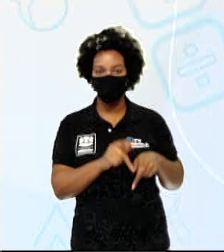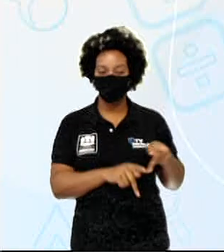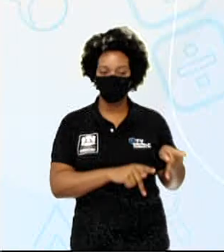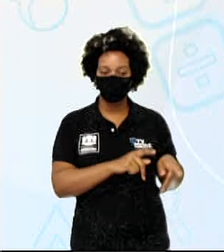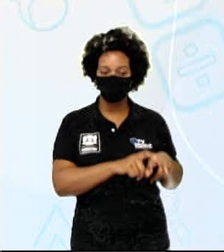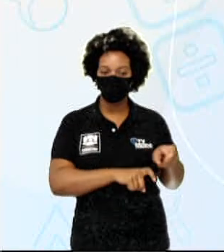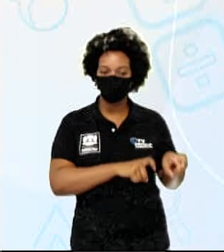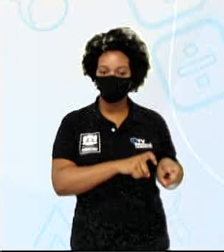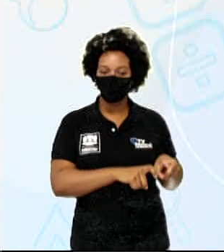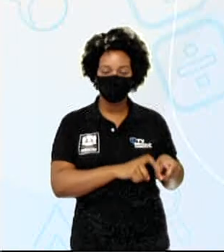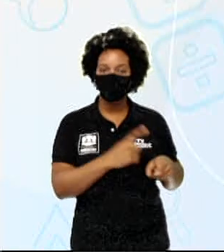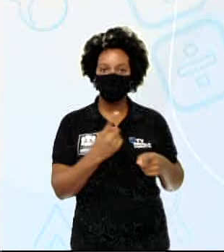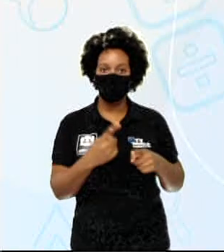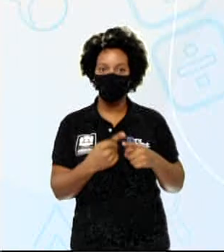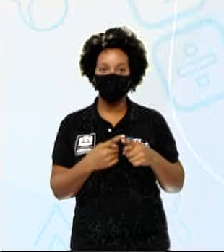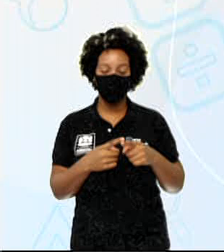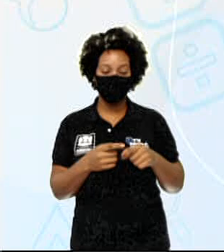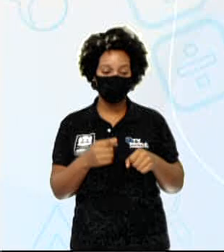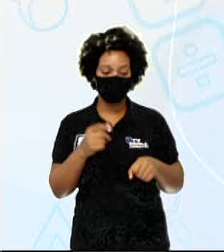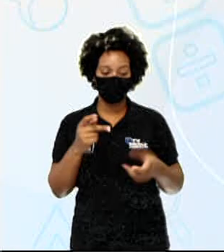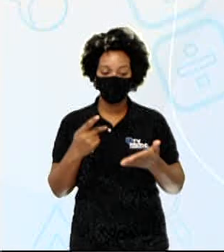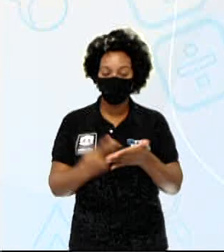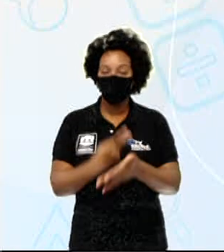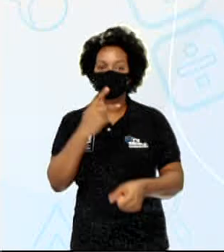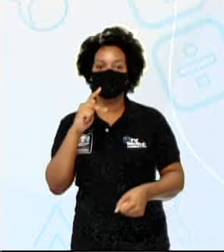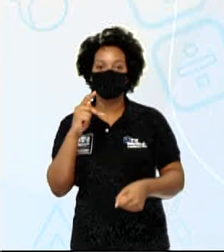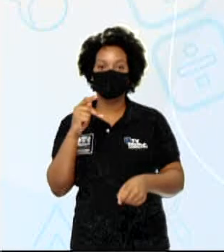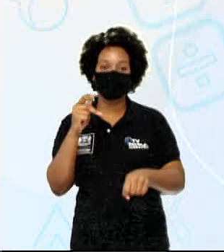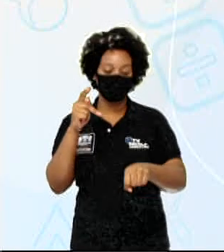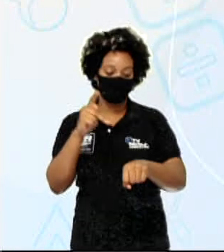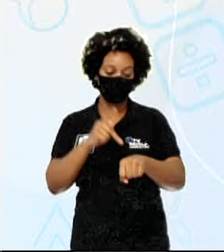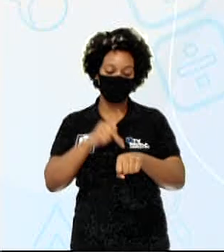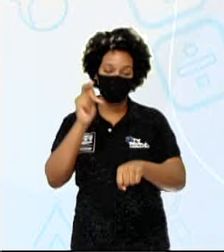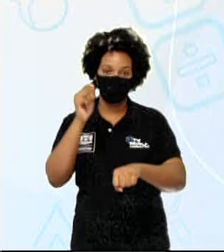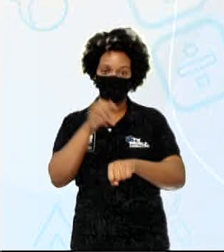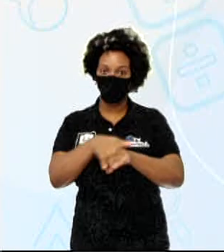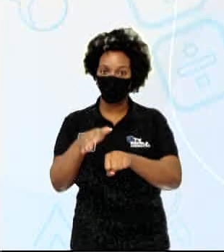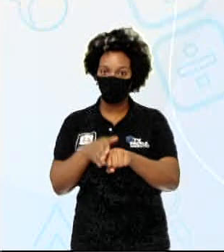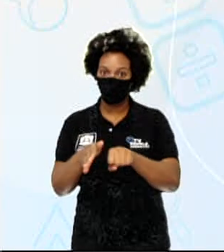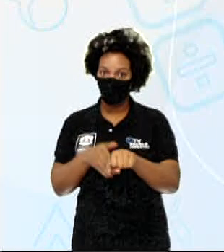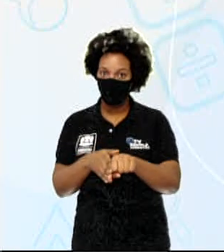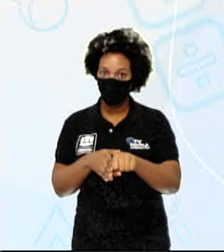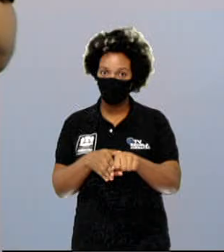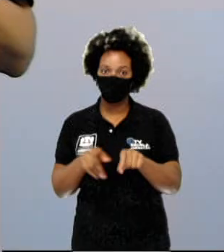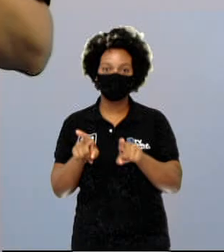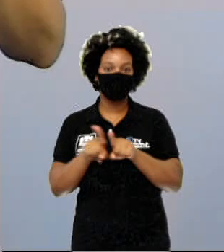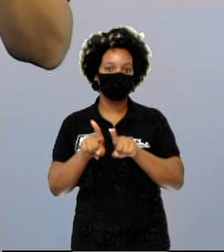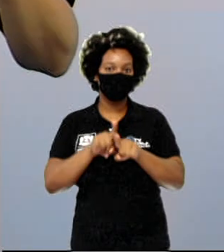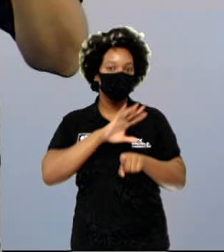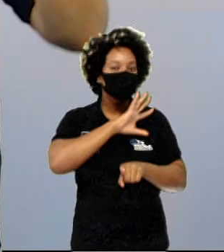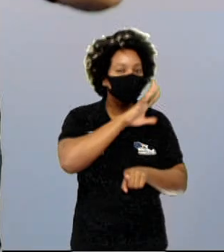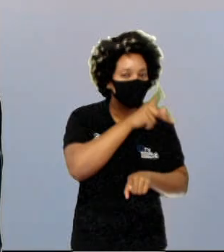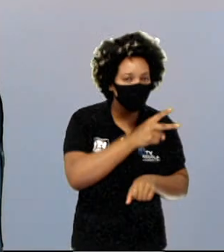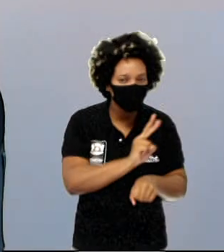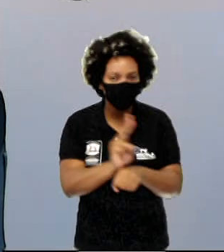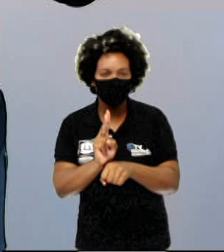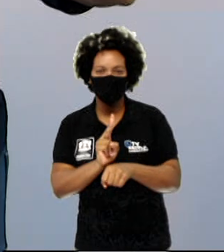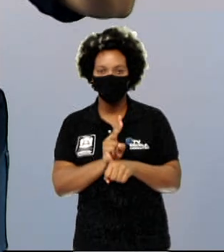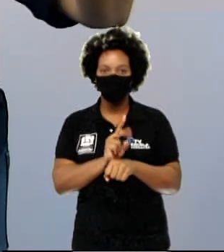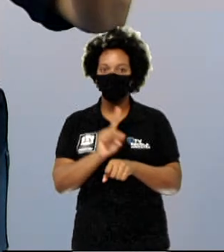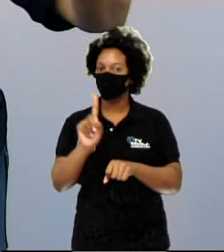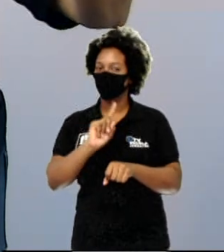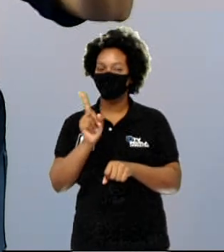acontece no Neolítico. A domestificação de animais? Também não. Tudo isso só veio